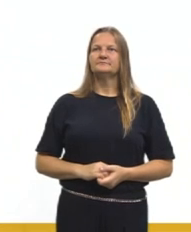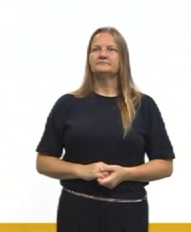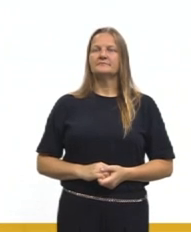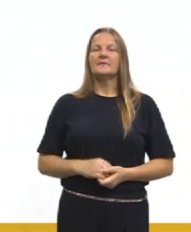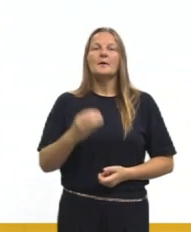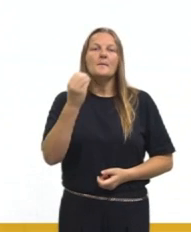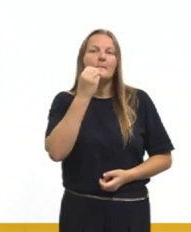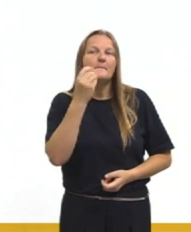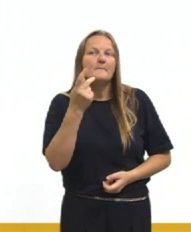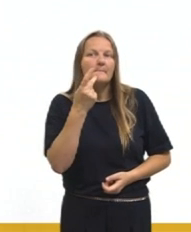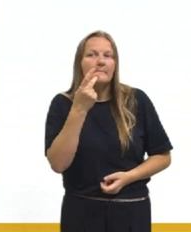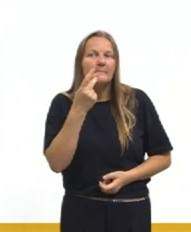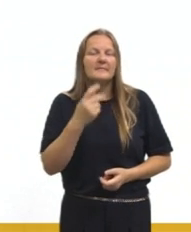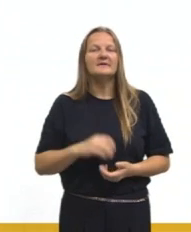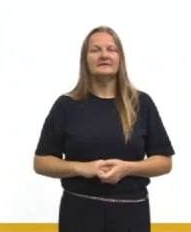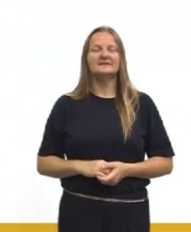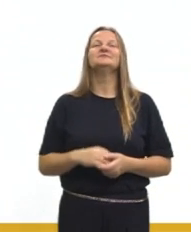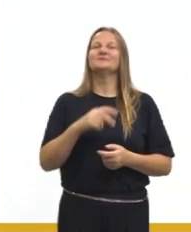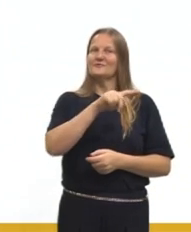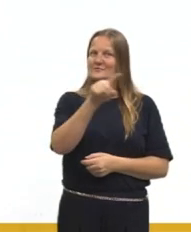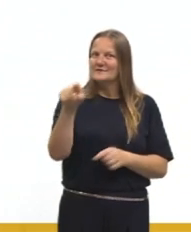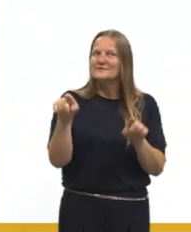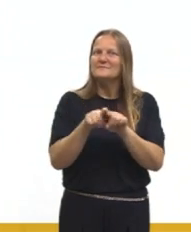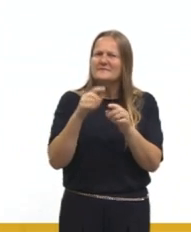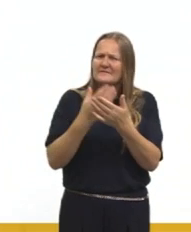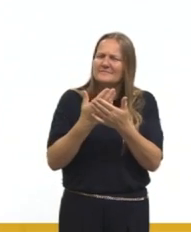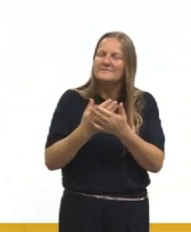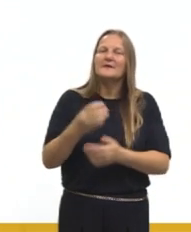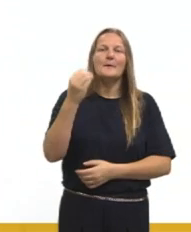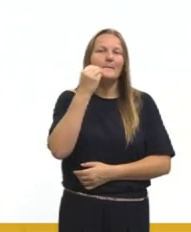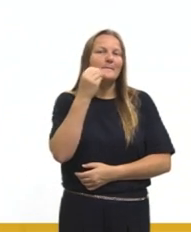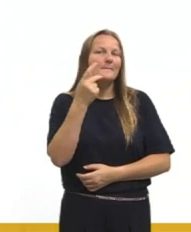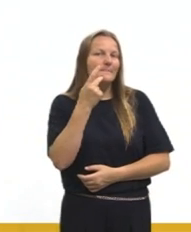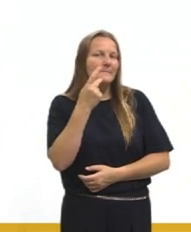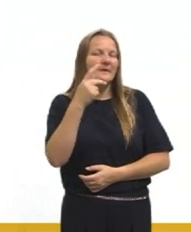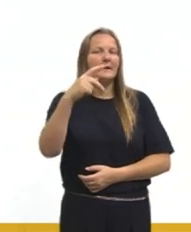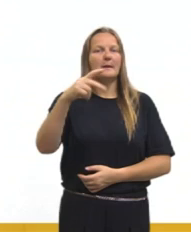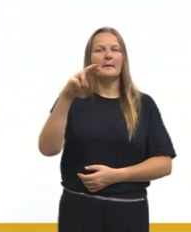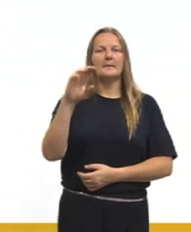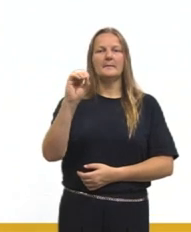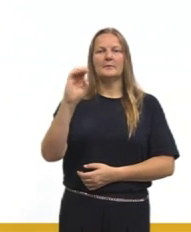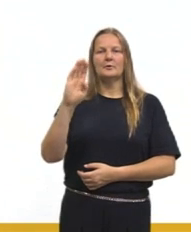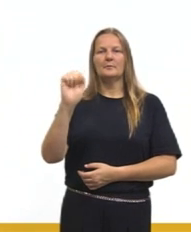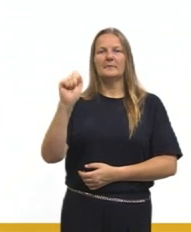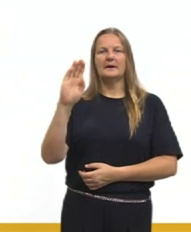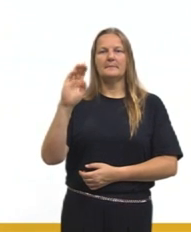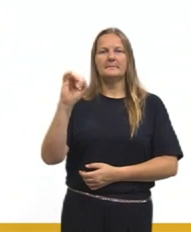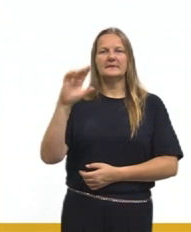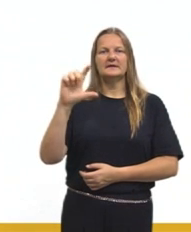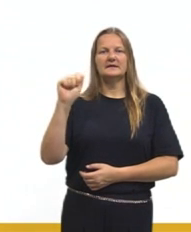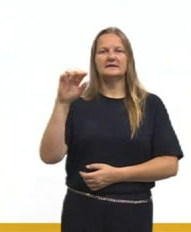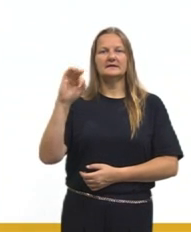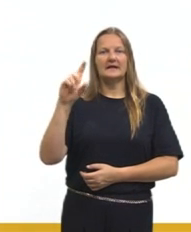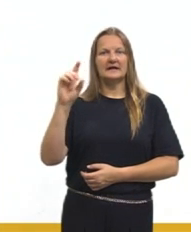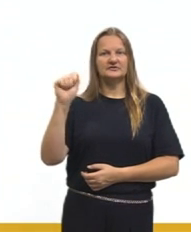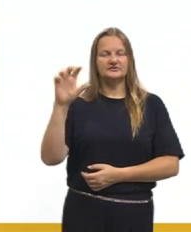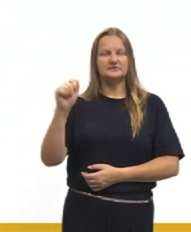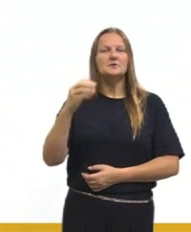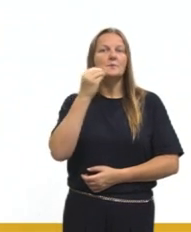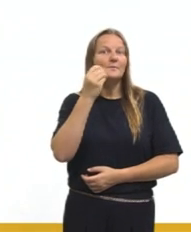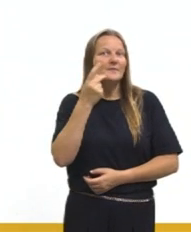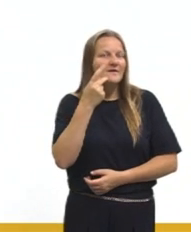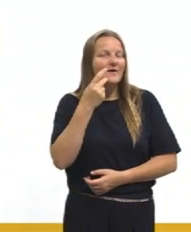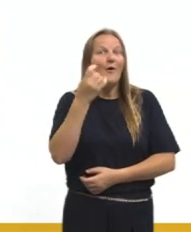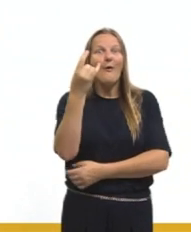Probabilidade, vocês devem ter visto também. E probabilidade, estatística, nós trabalhamos nas últimas aulas do